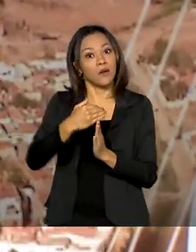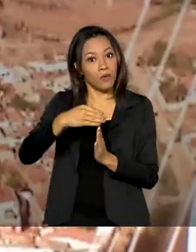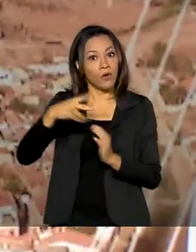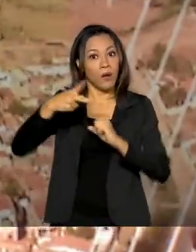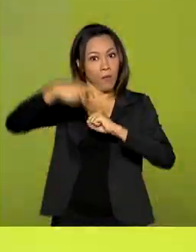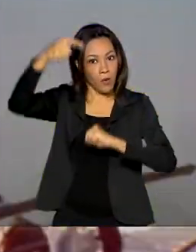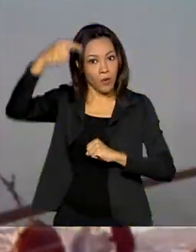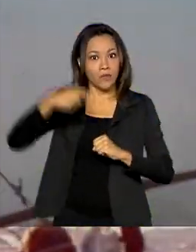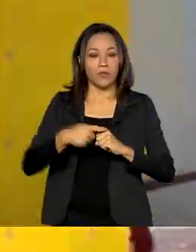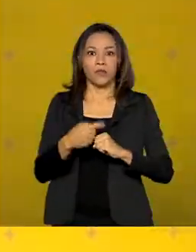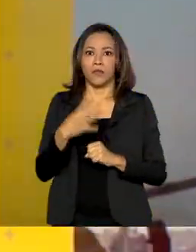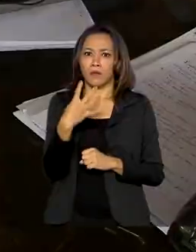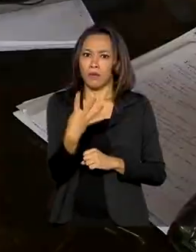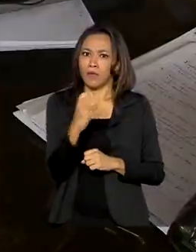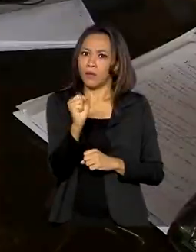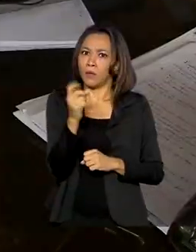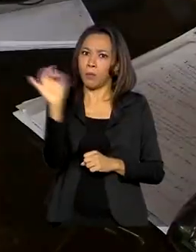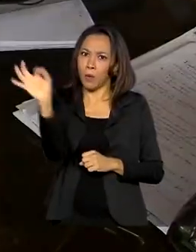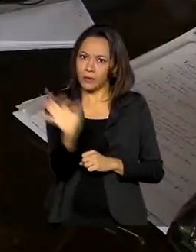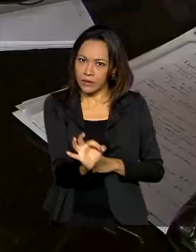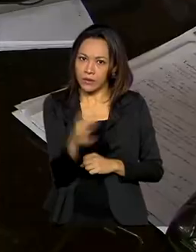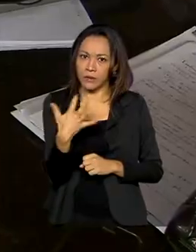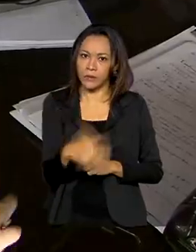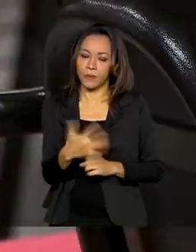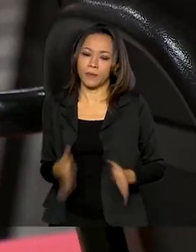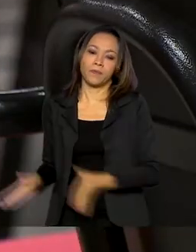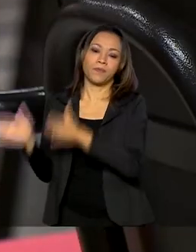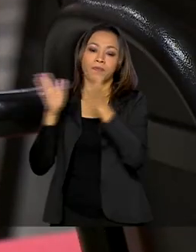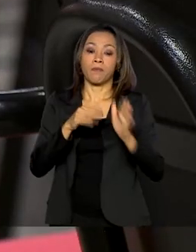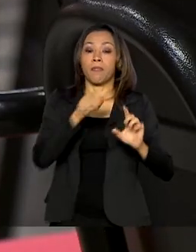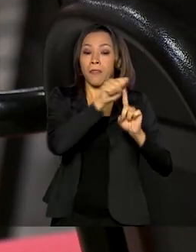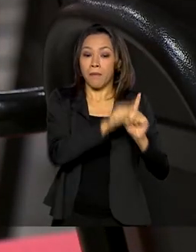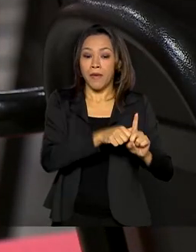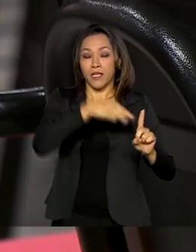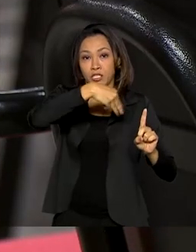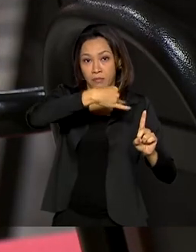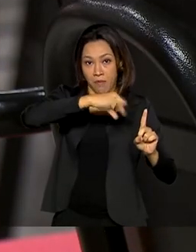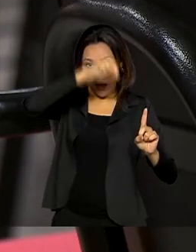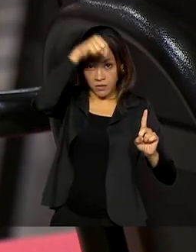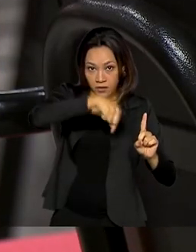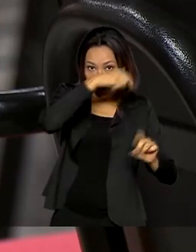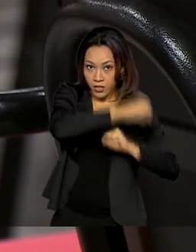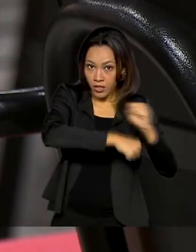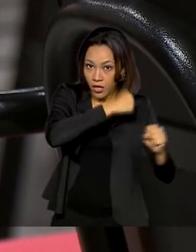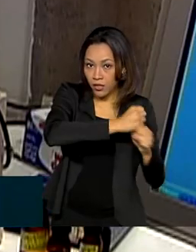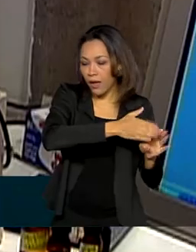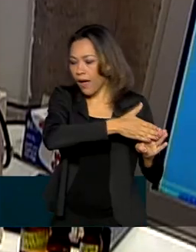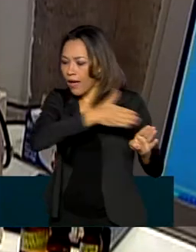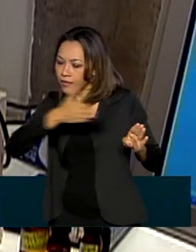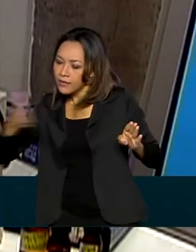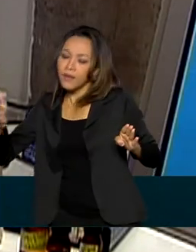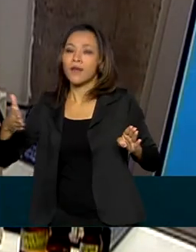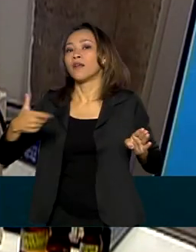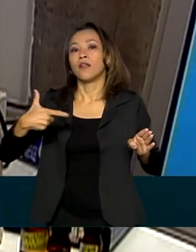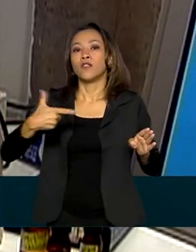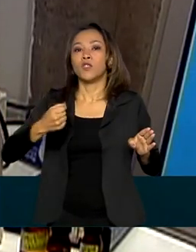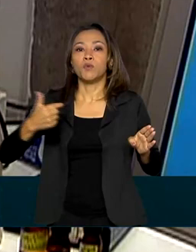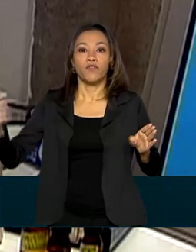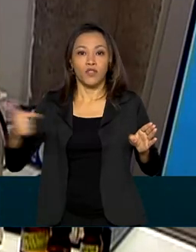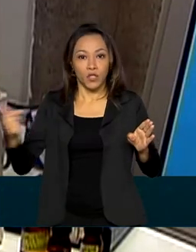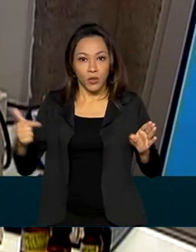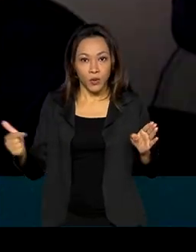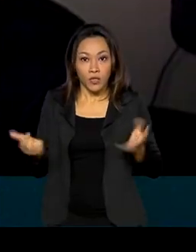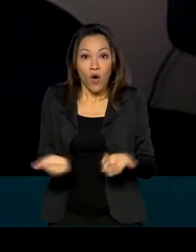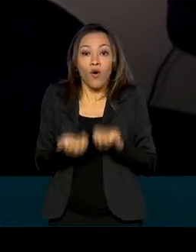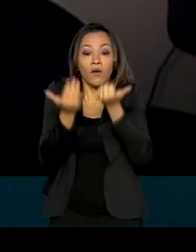década. Entre março deste ano e fevereiro de 2022 serão oferecidas